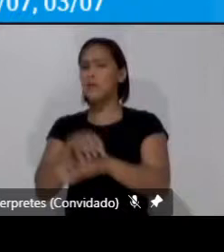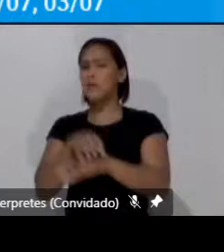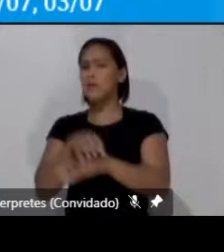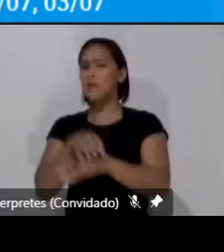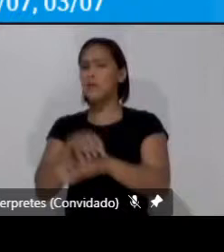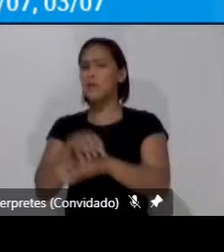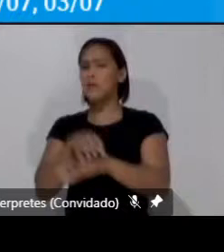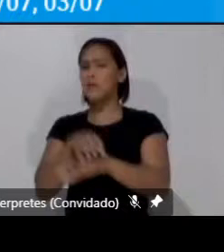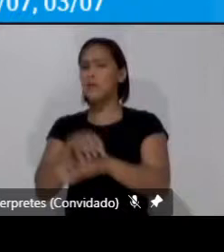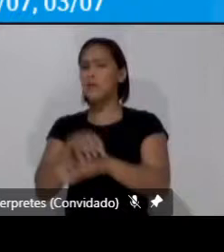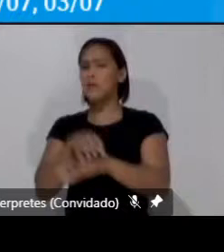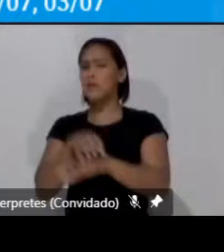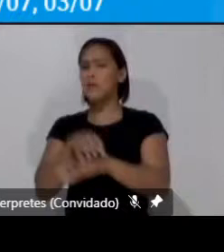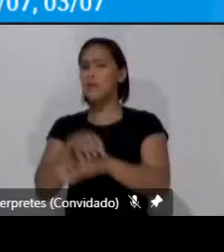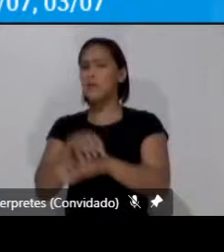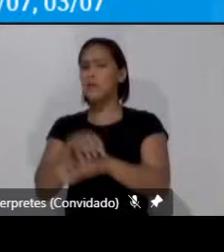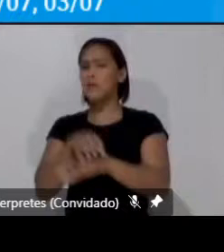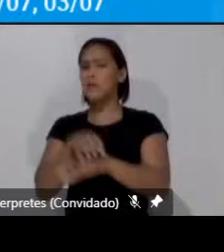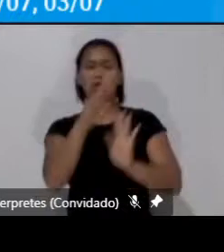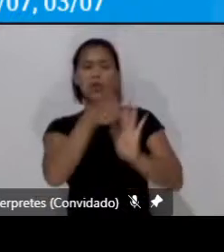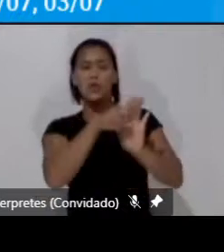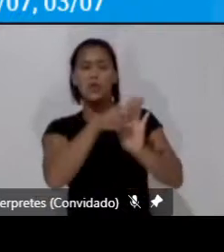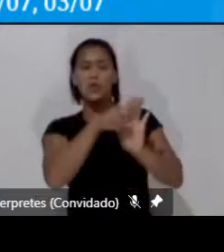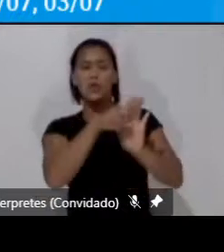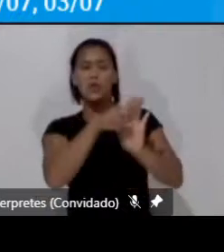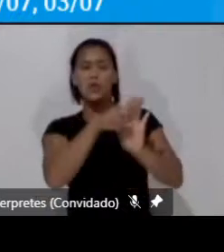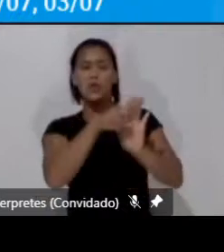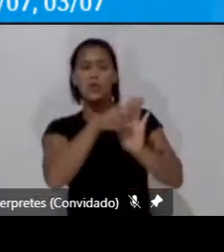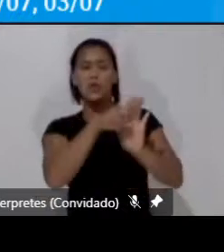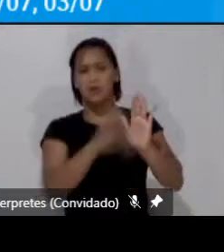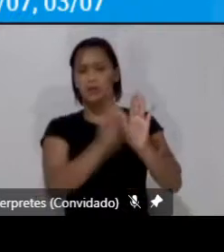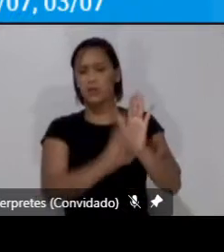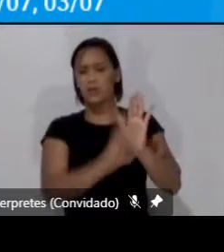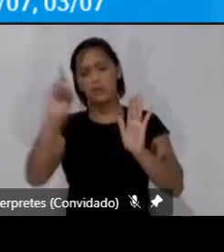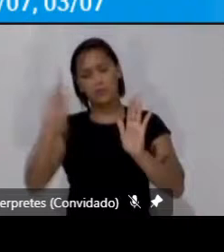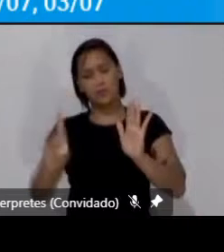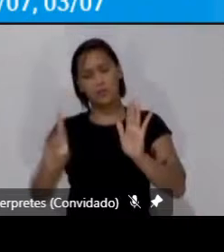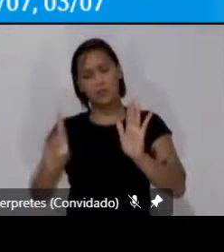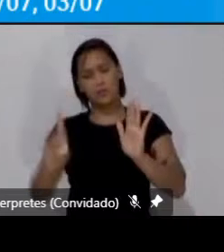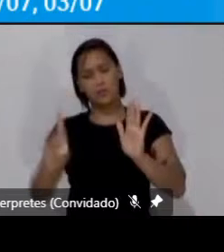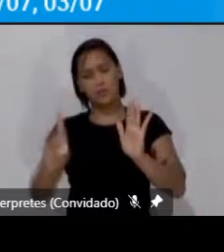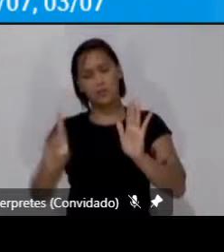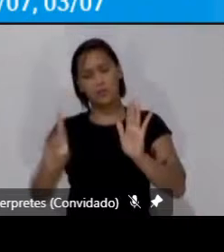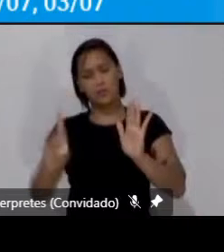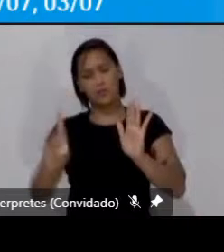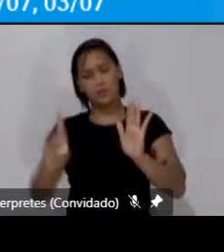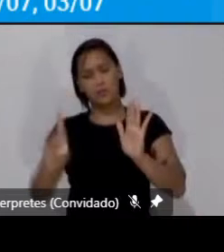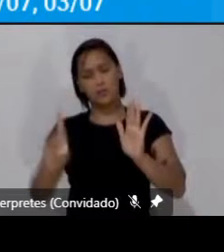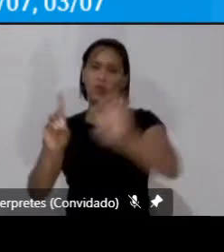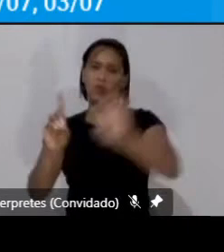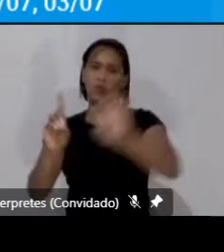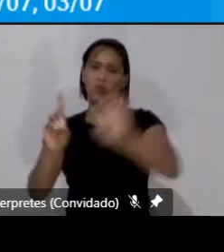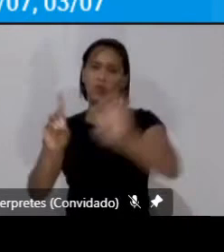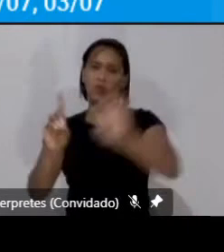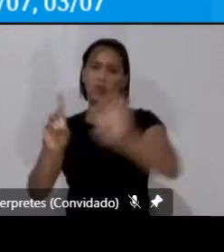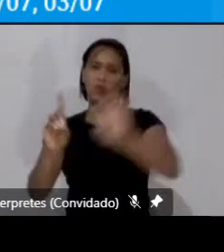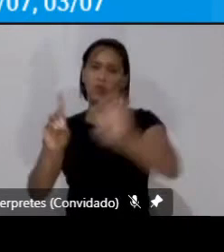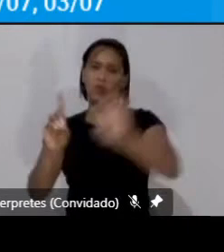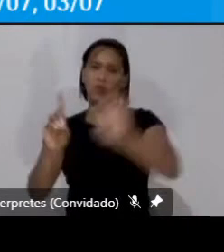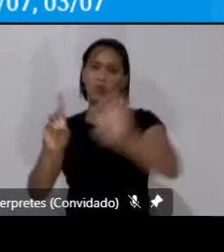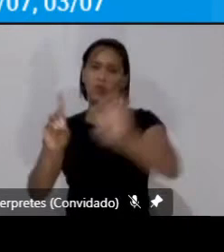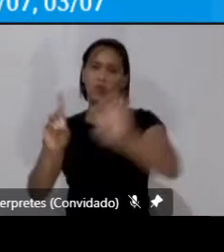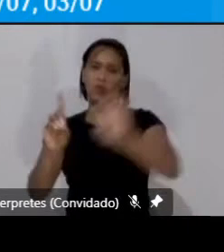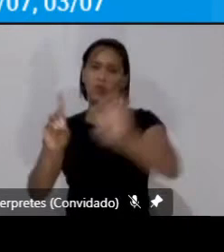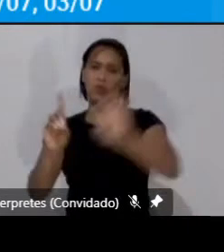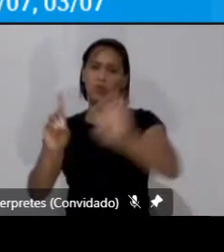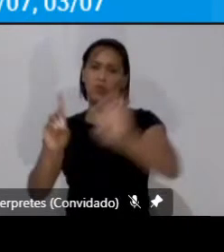início se normatiza a nossa vida se a gente anda do lado direito o outro do lado esquerdo a famosa mão inglesa a